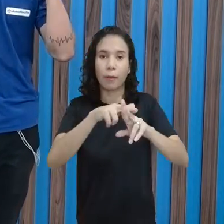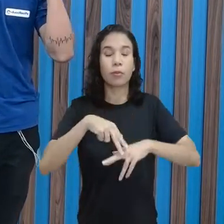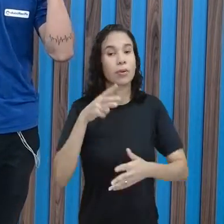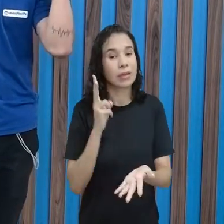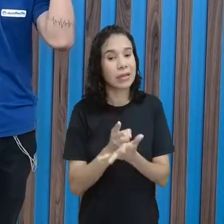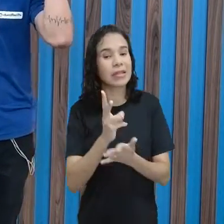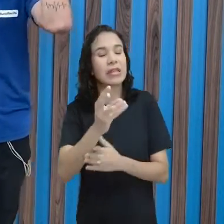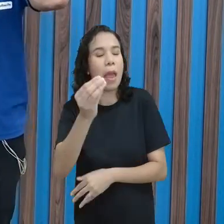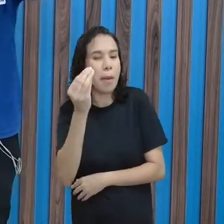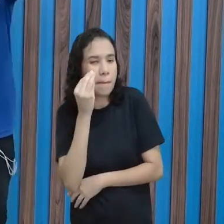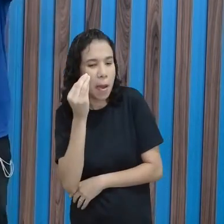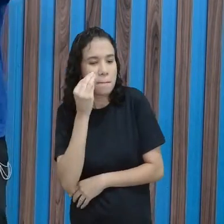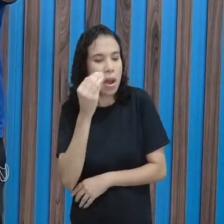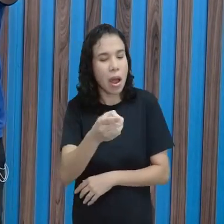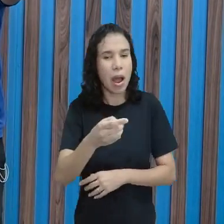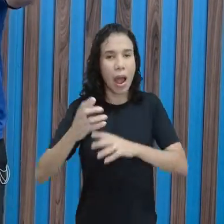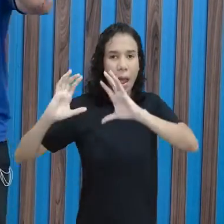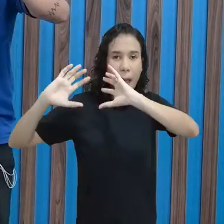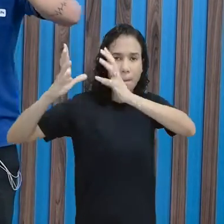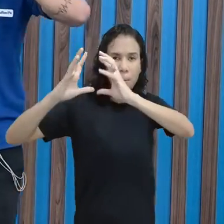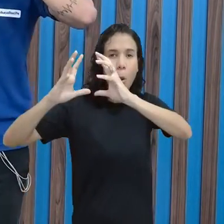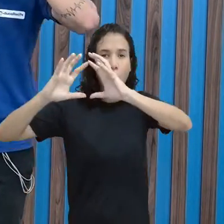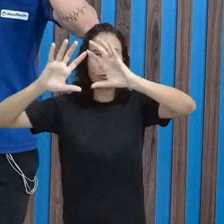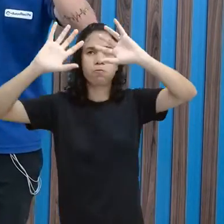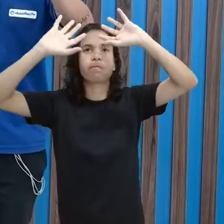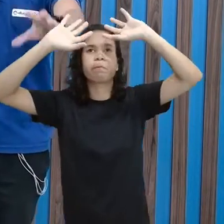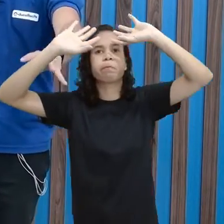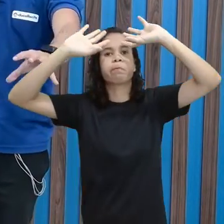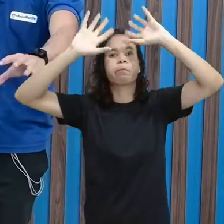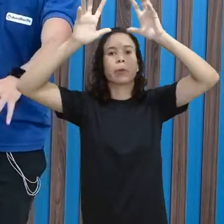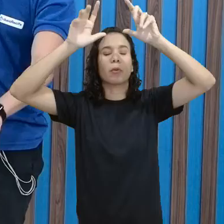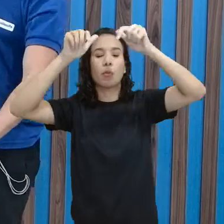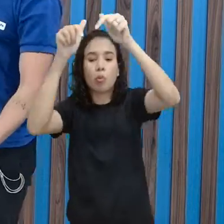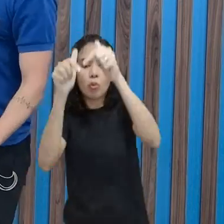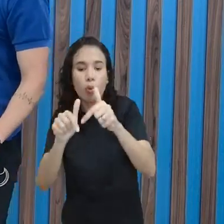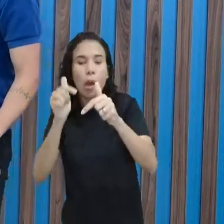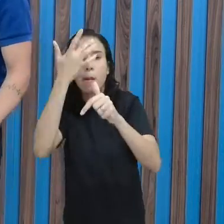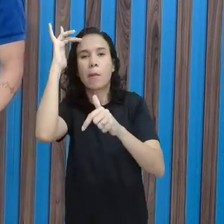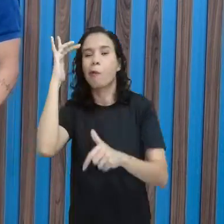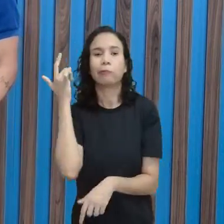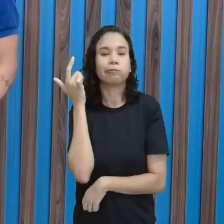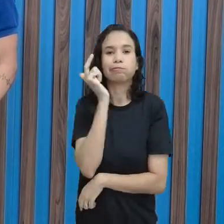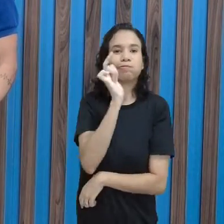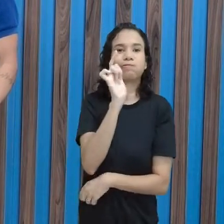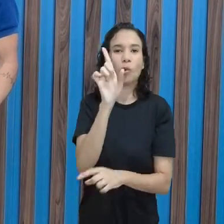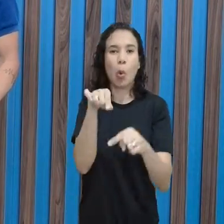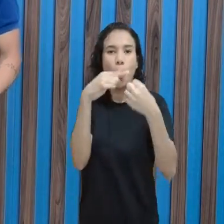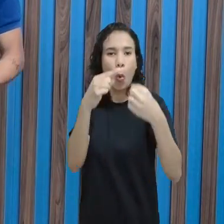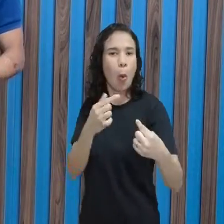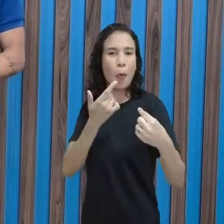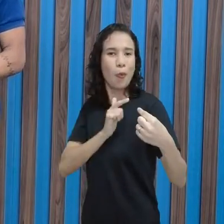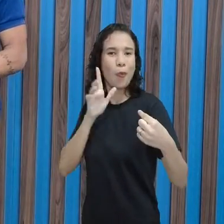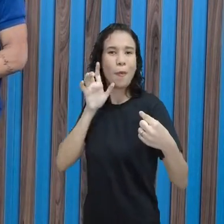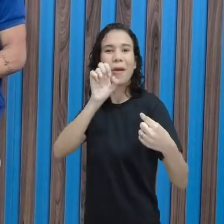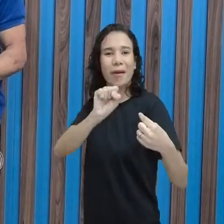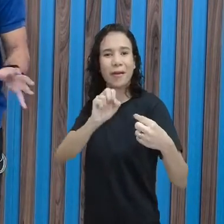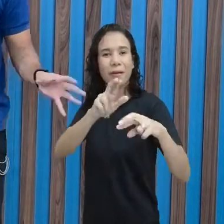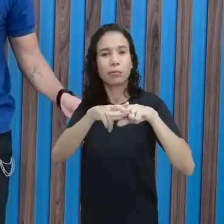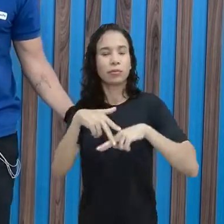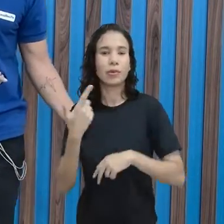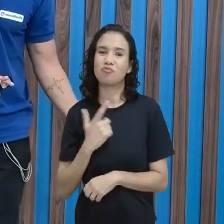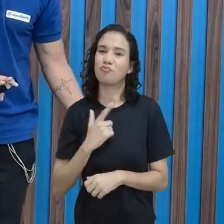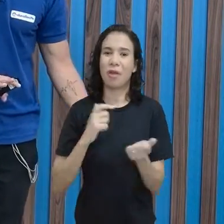vou tentar lançar a bola, né? Neste local. E aí, pra que eles sejam